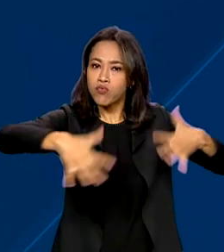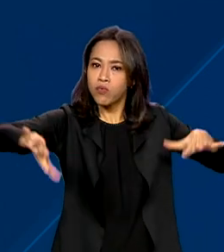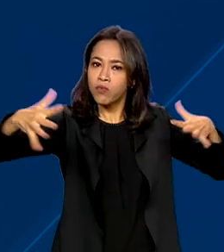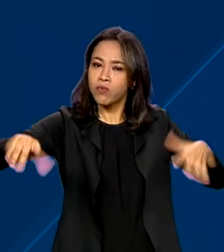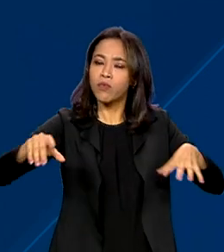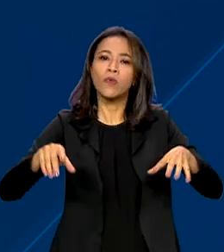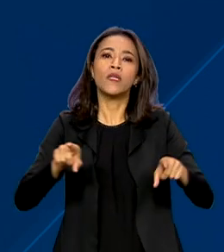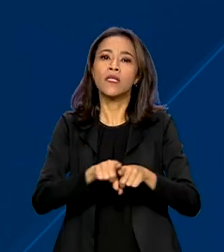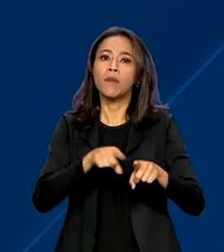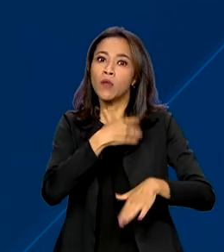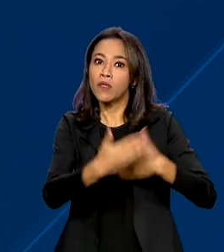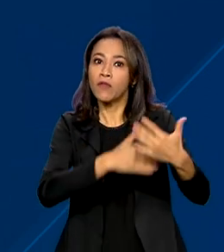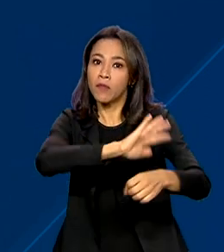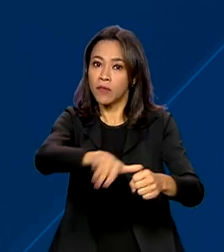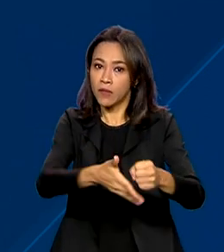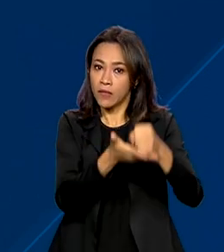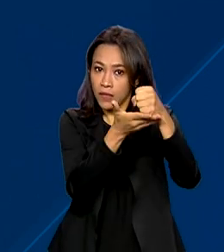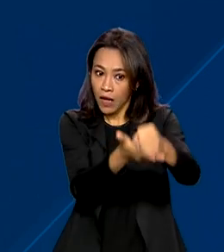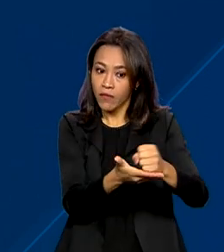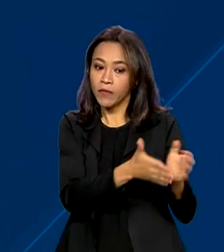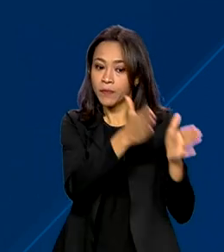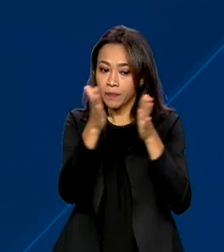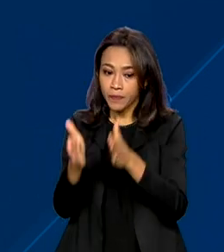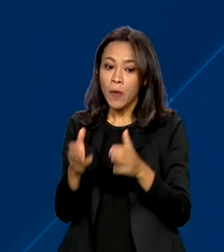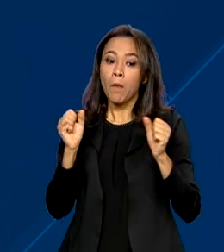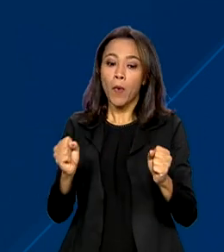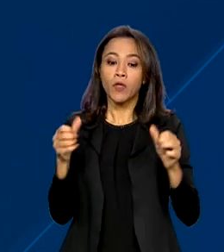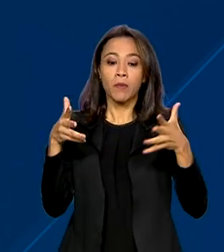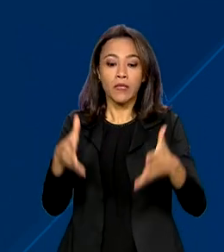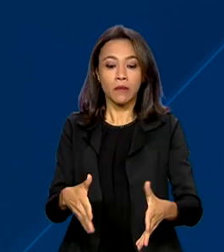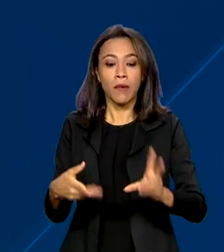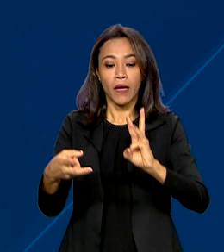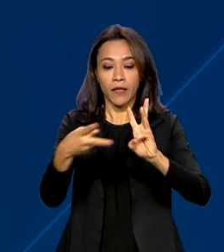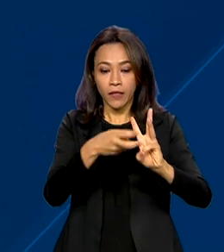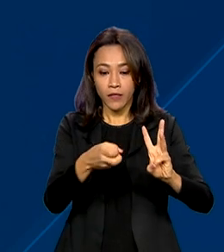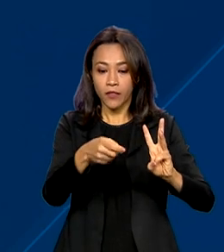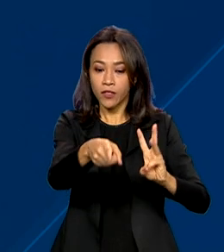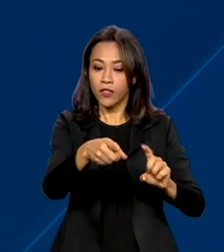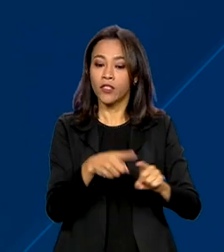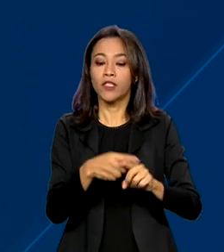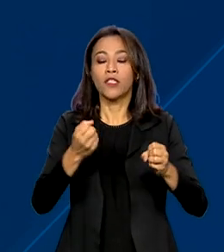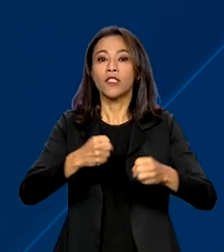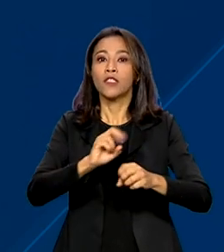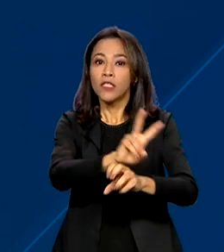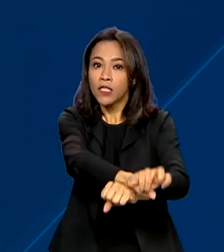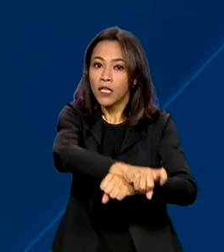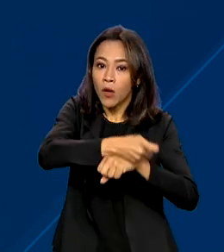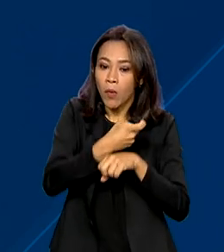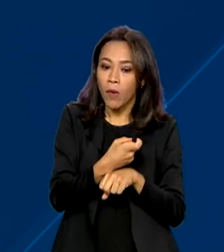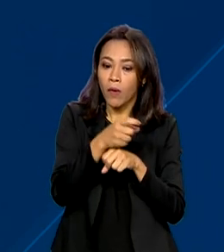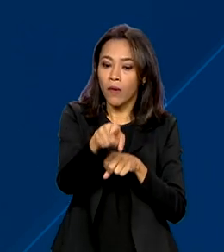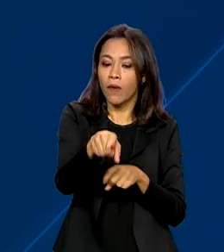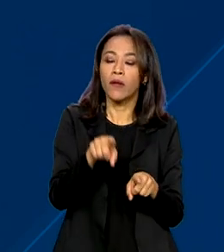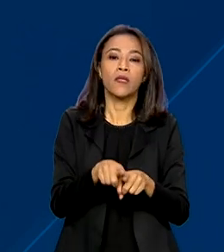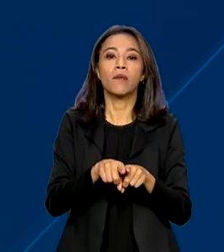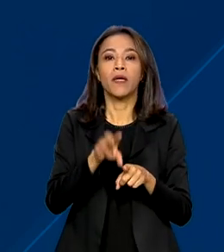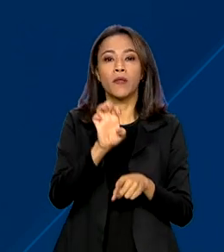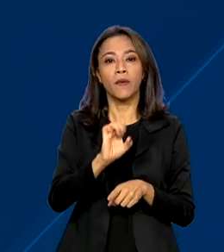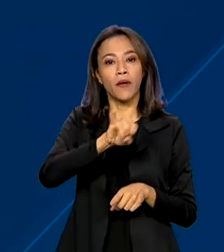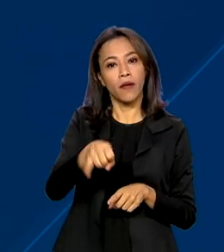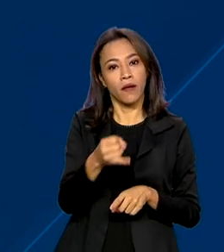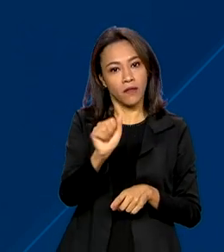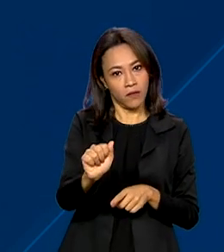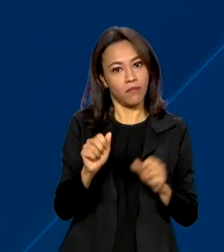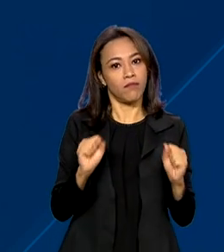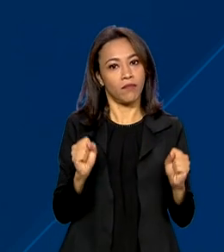sustentável. Também poderão participar estudantes indígenas, quilombolas e da educação de jovens e adultos, o